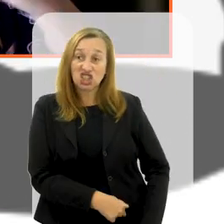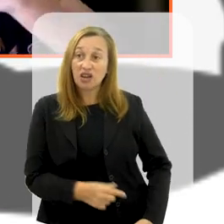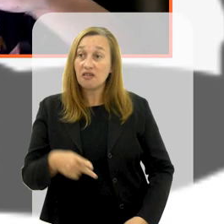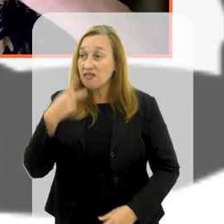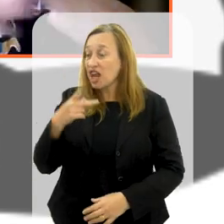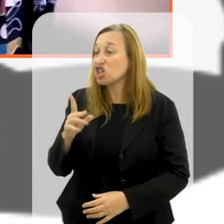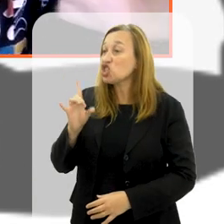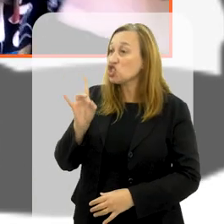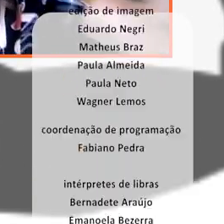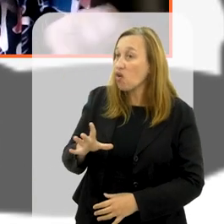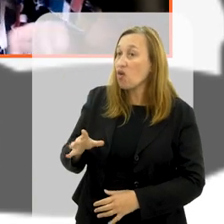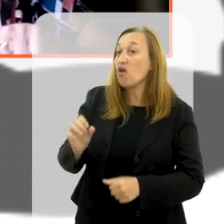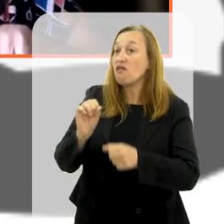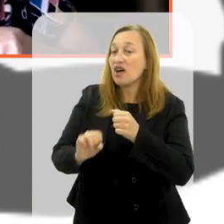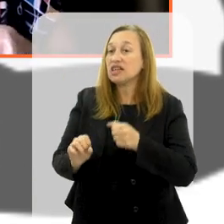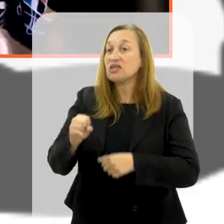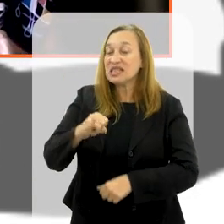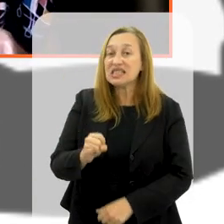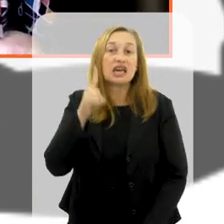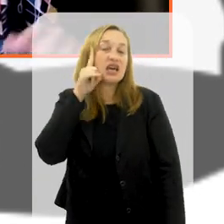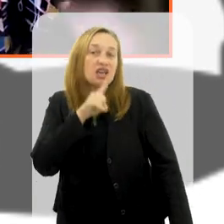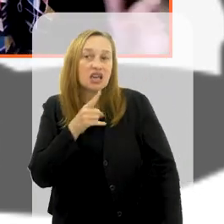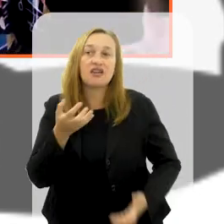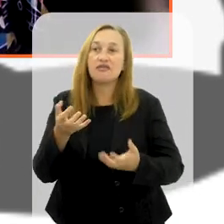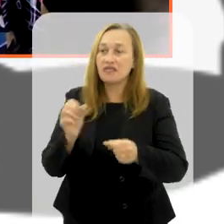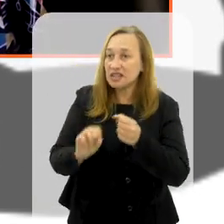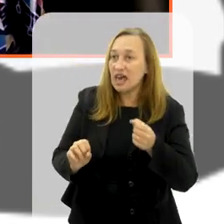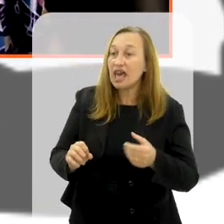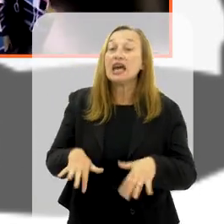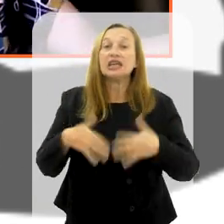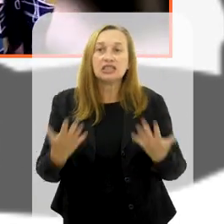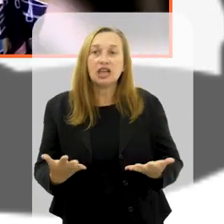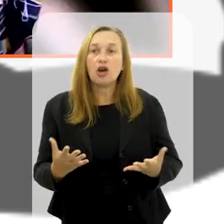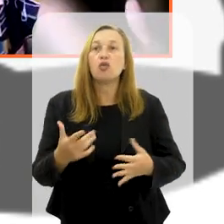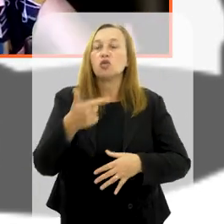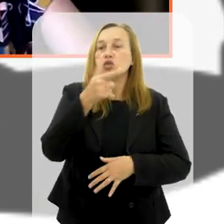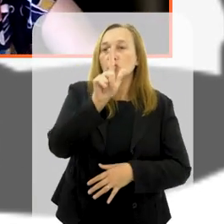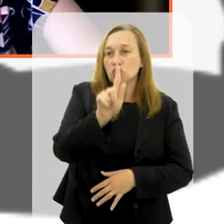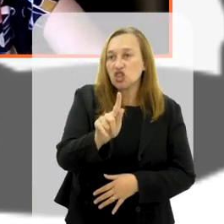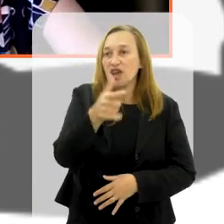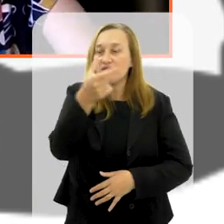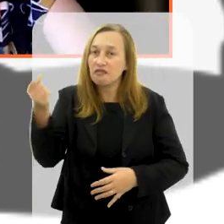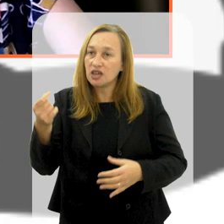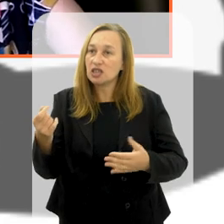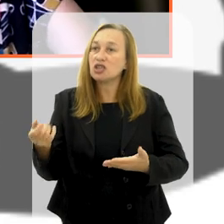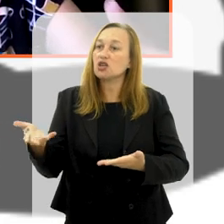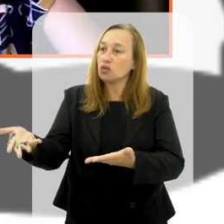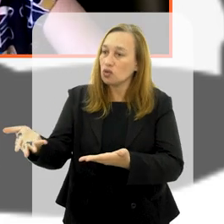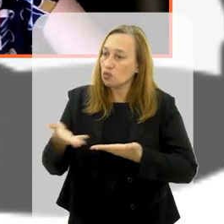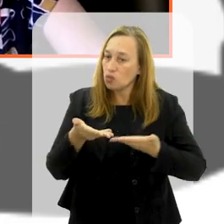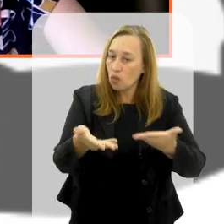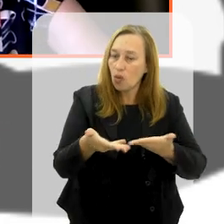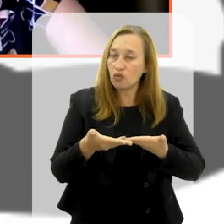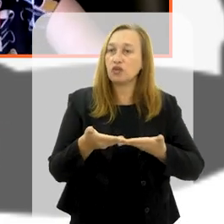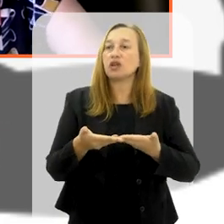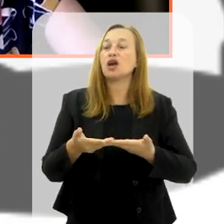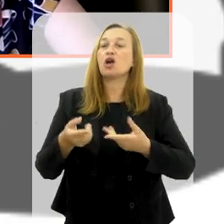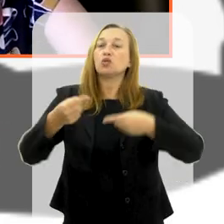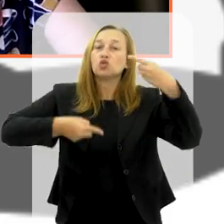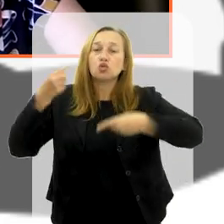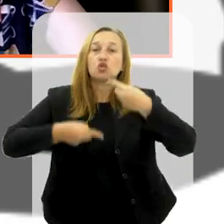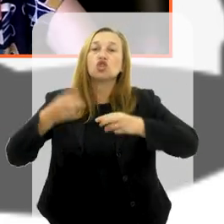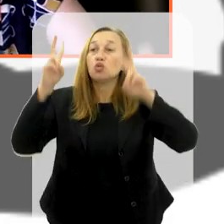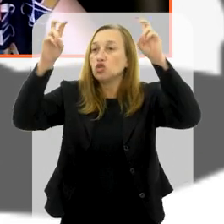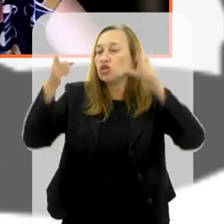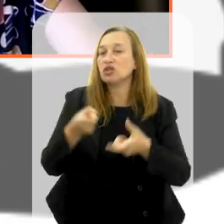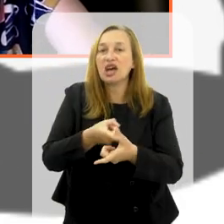China fala, não, eu só faço se os americanos fizerem. Então, o G20 traz os dois para a mesa e fala, vamos sentar e vamos debater